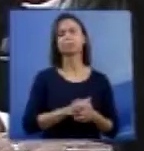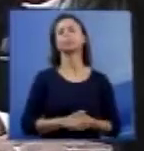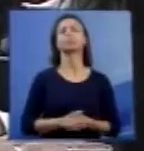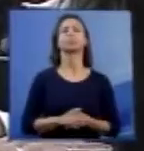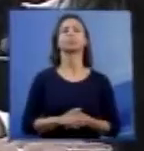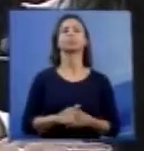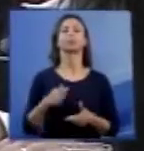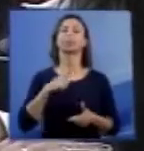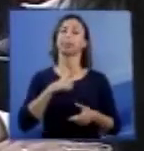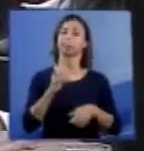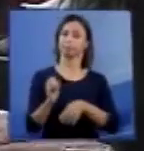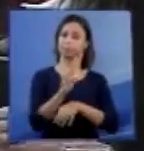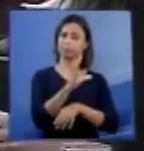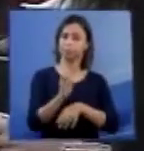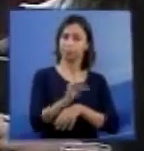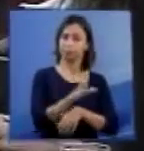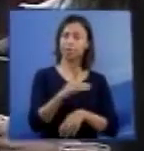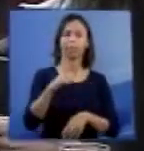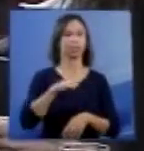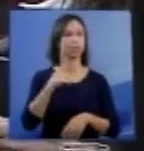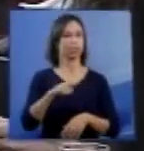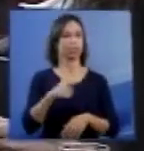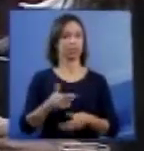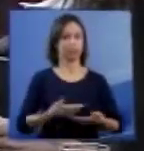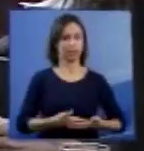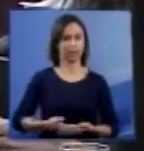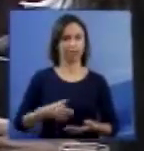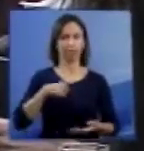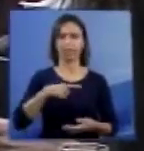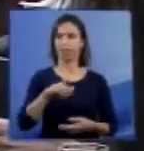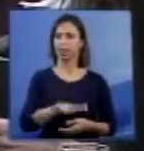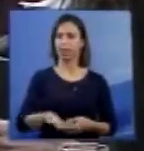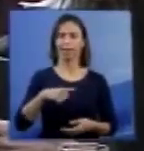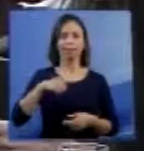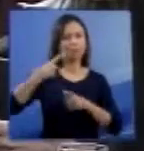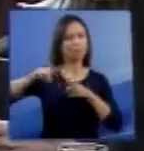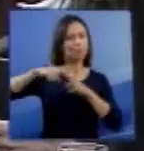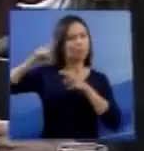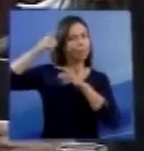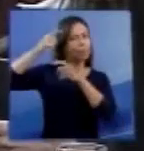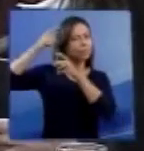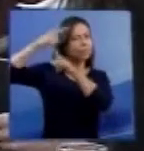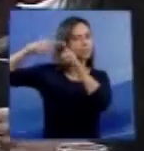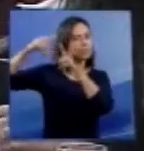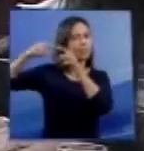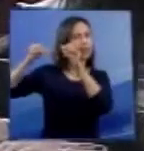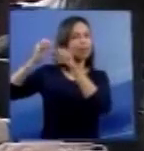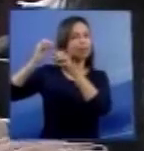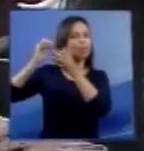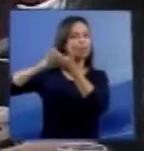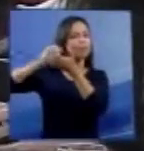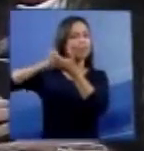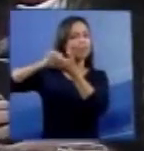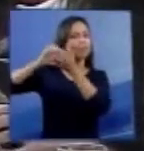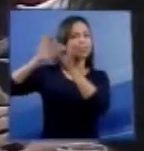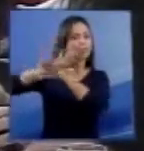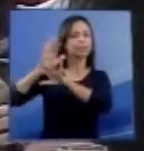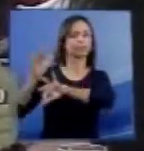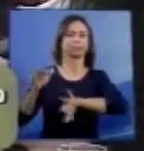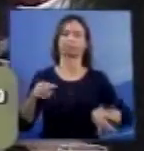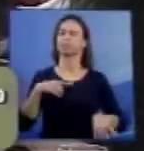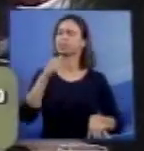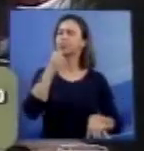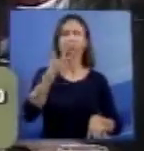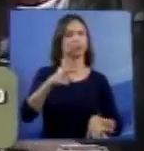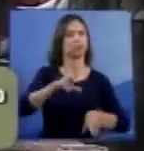havia slides que não eram de fetos anencefálicos, basta repassá-los. A segunda observação é que não existem variedades